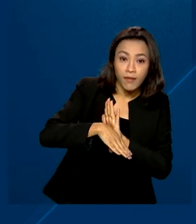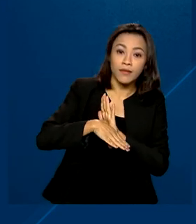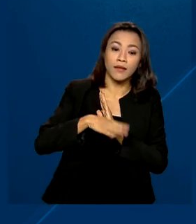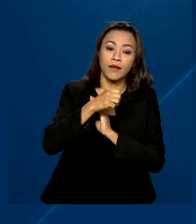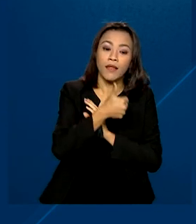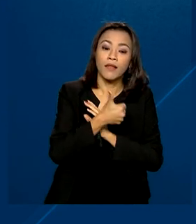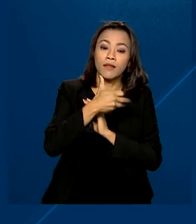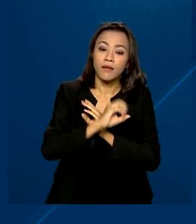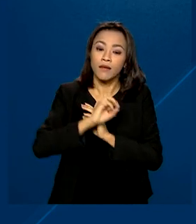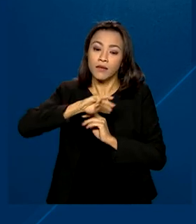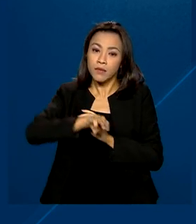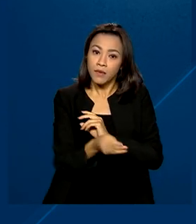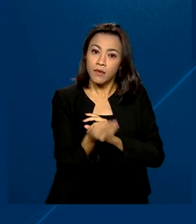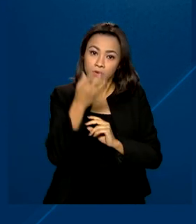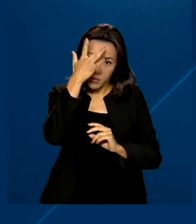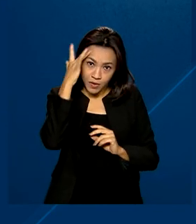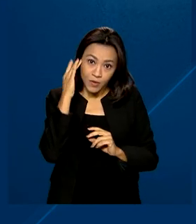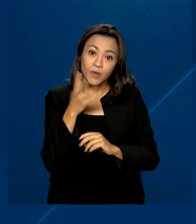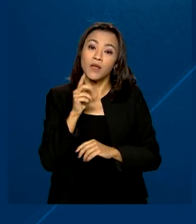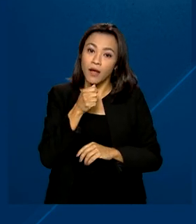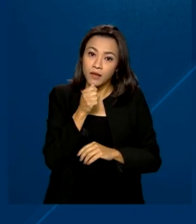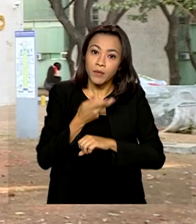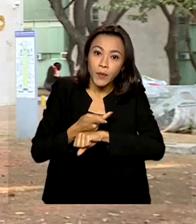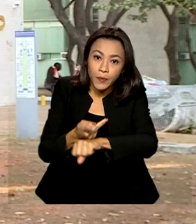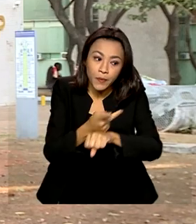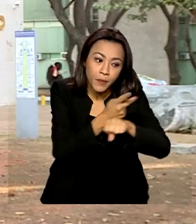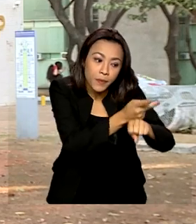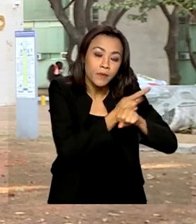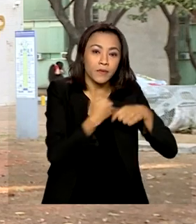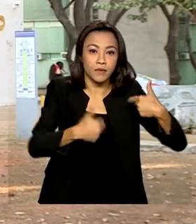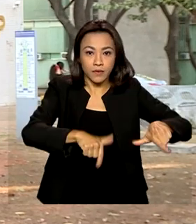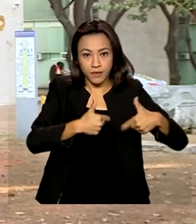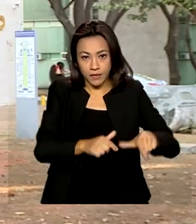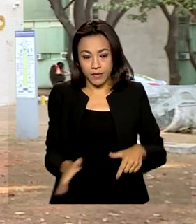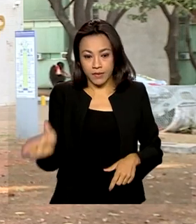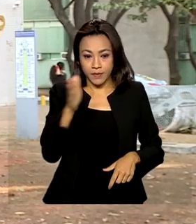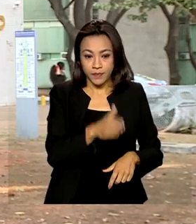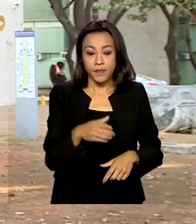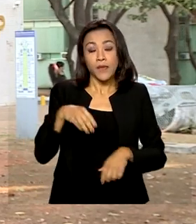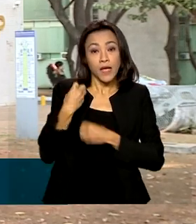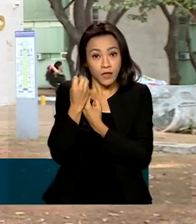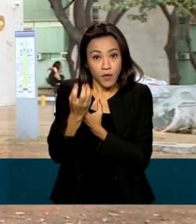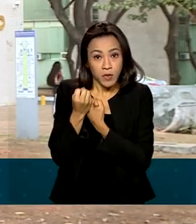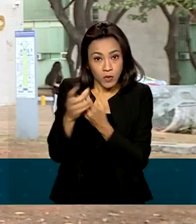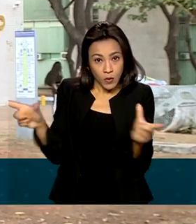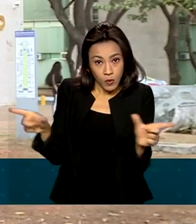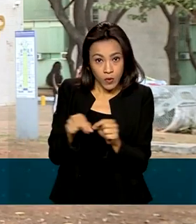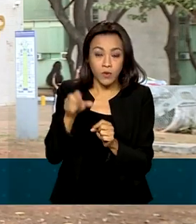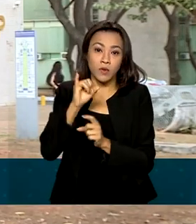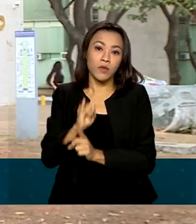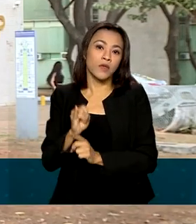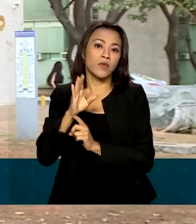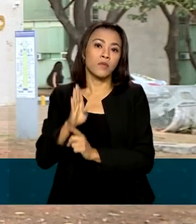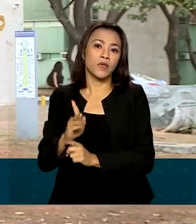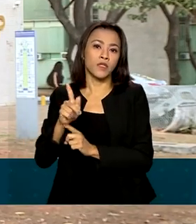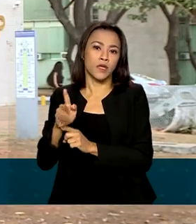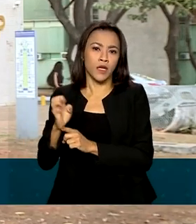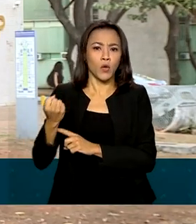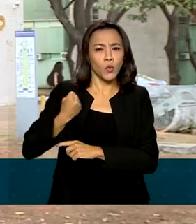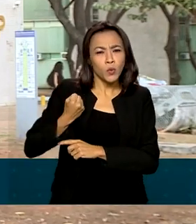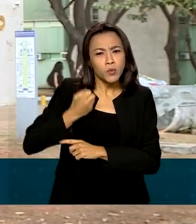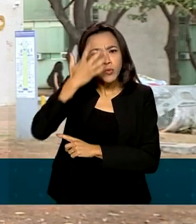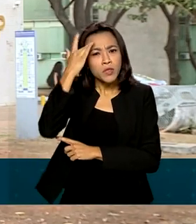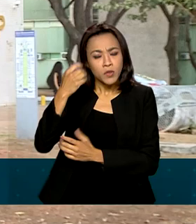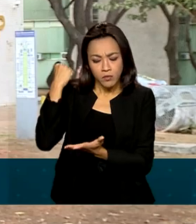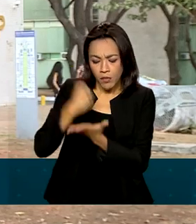10 milhões de brasileiros estão em busca de trabalho. Ainda de acordo com o IBGE, o número de empregados com carteira de trabalho